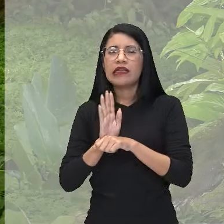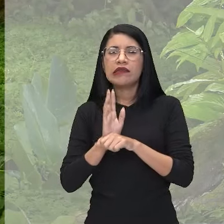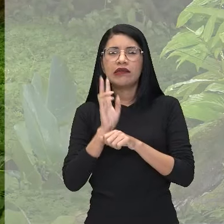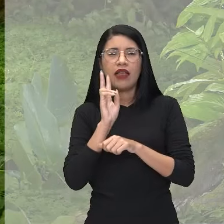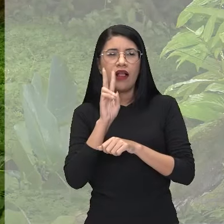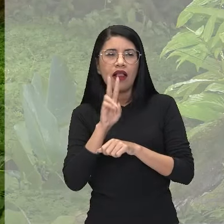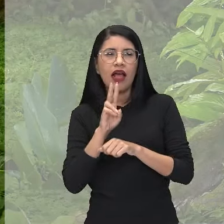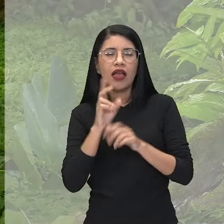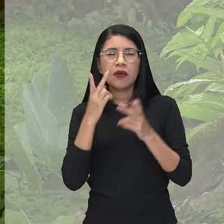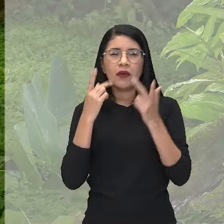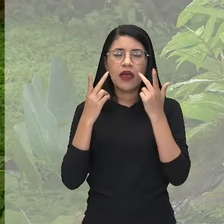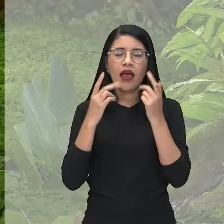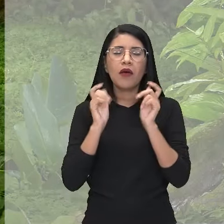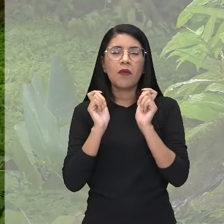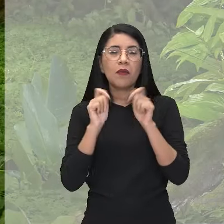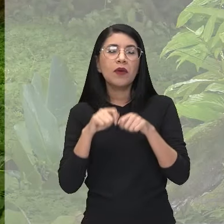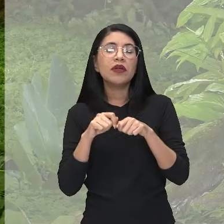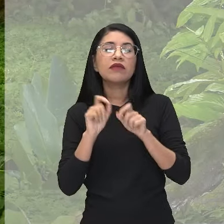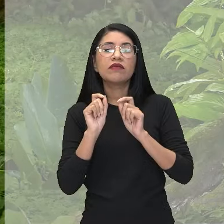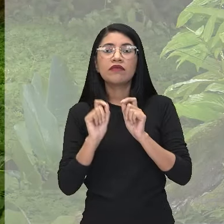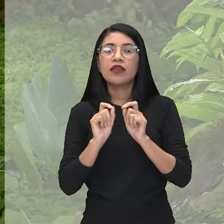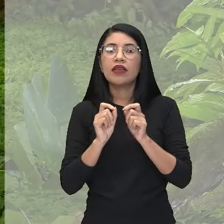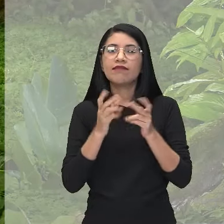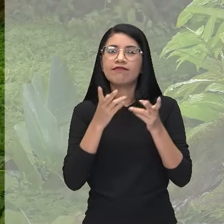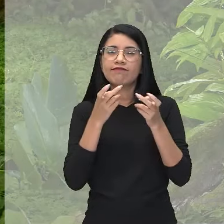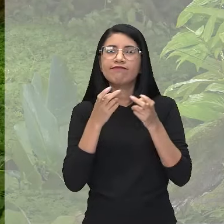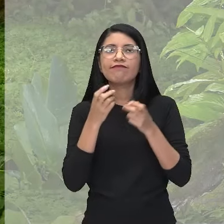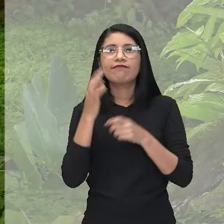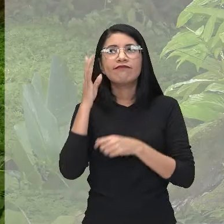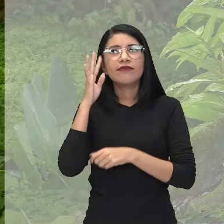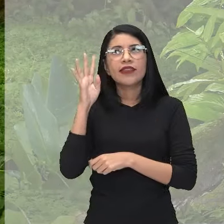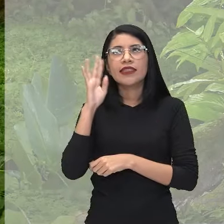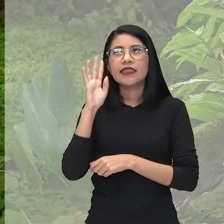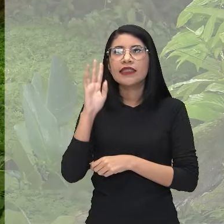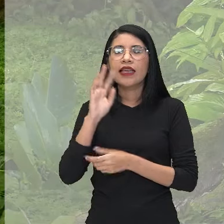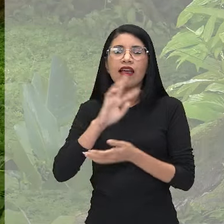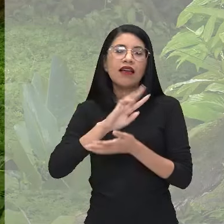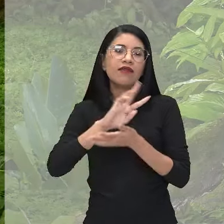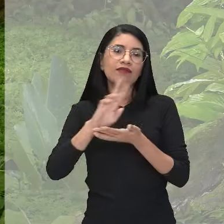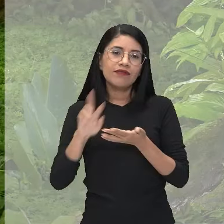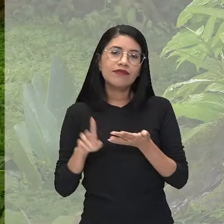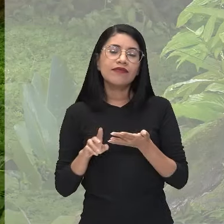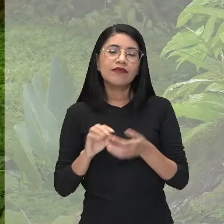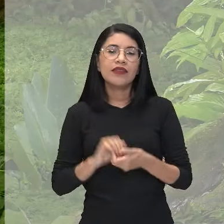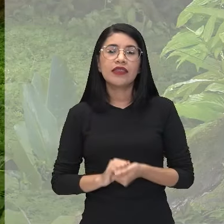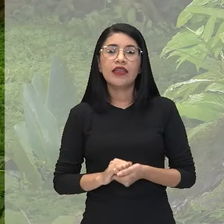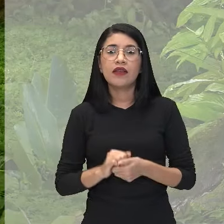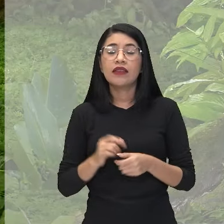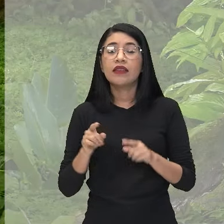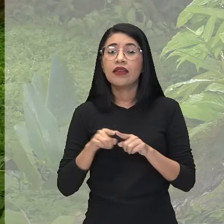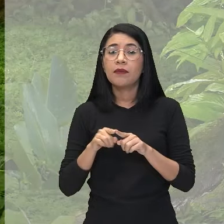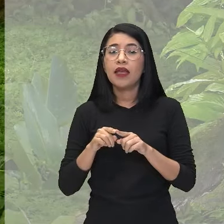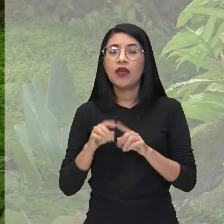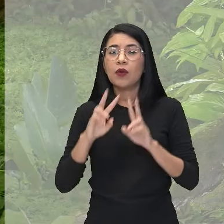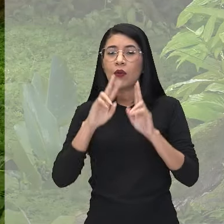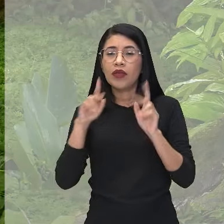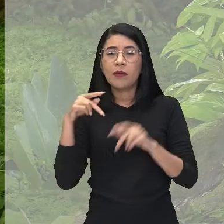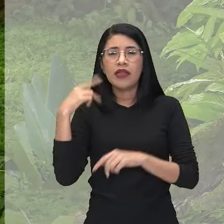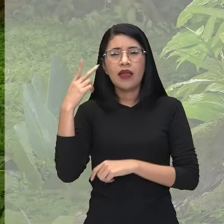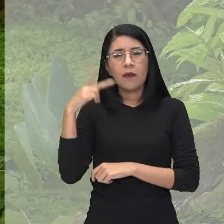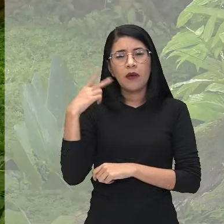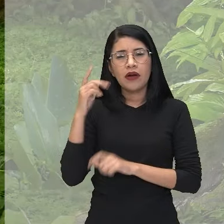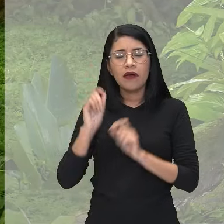você consegue fazer esse tipo de reflexão. Então, as dimensões políticas, nós temos lá a